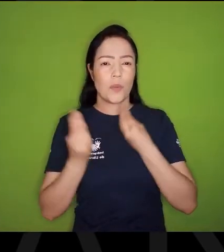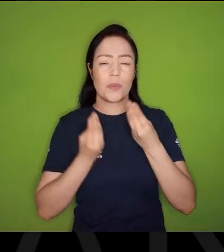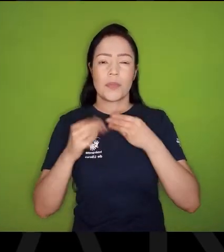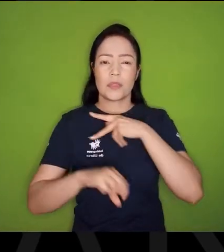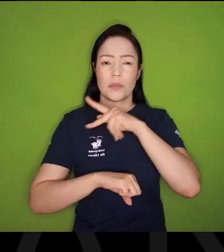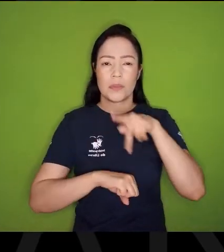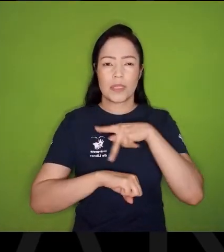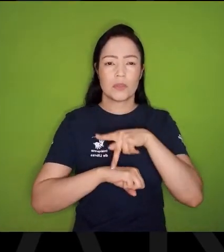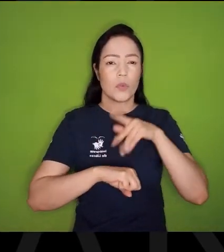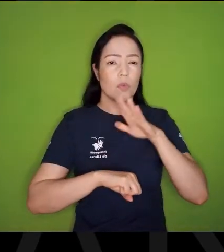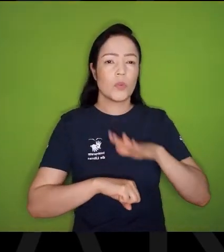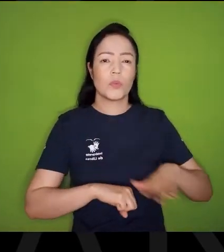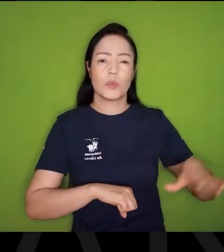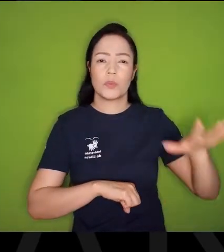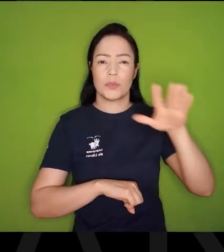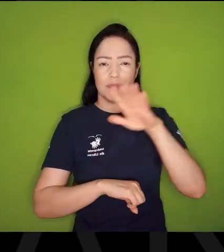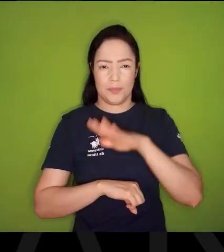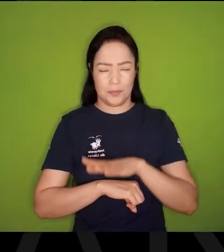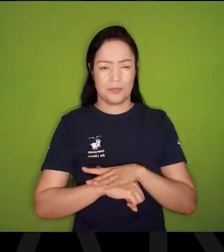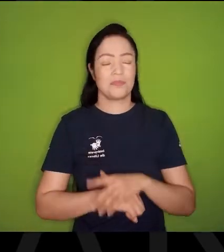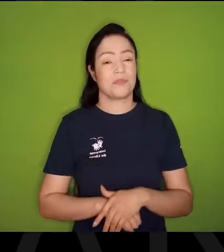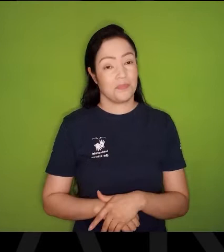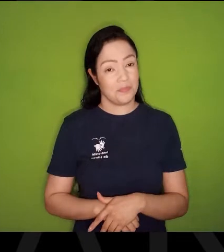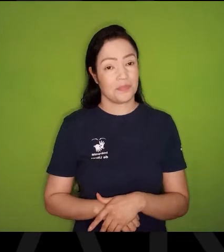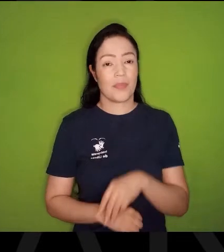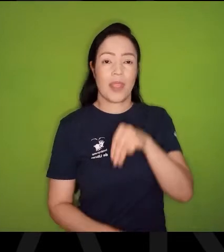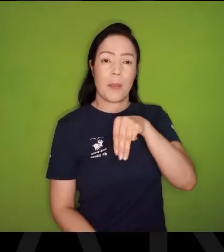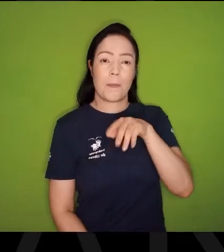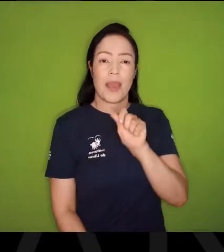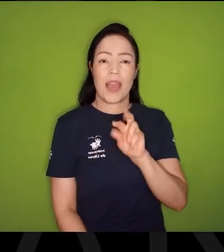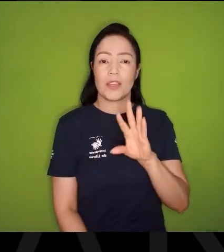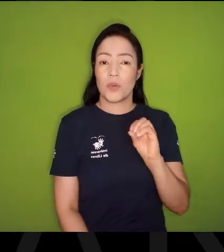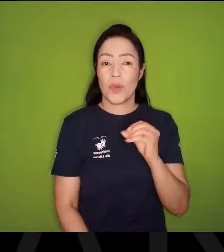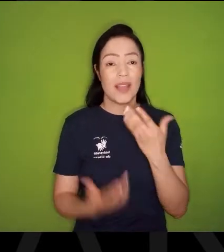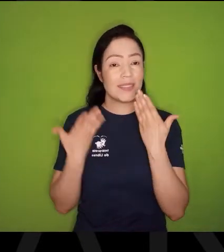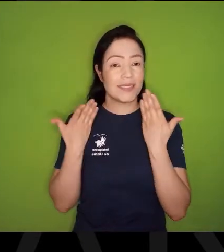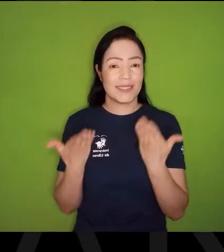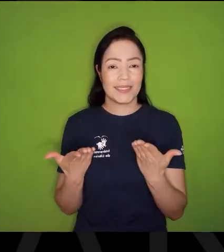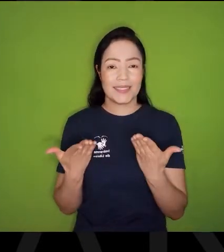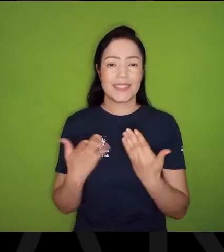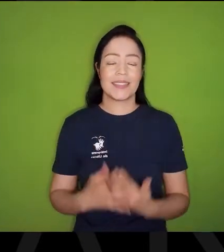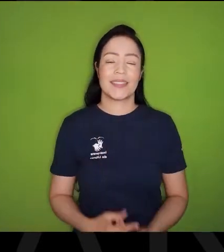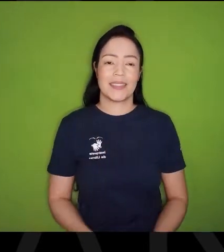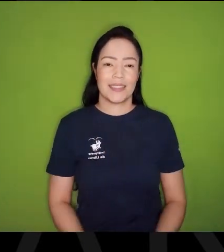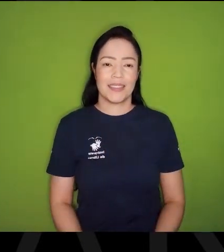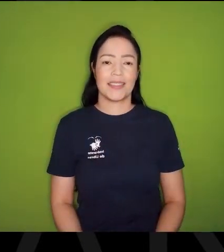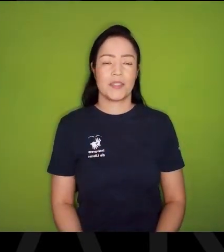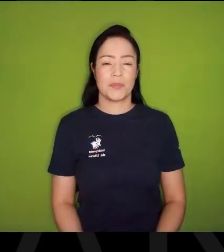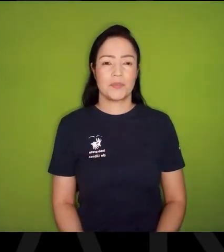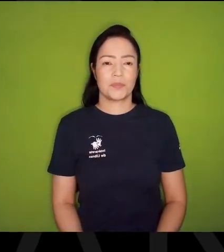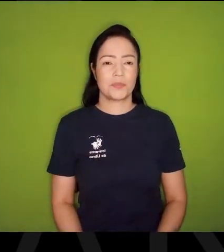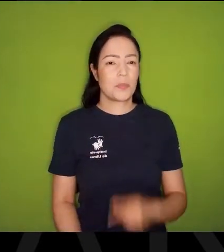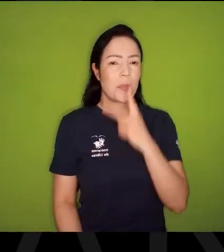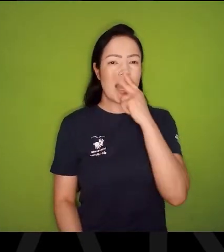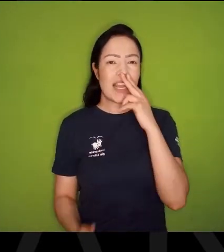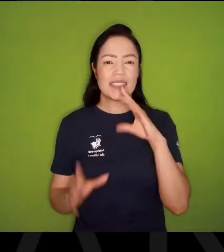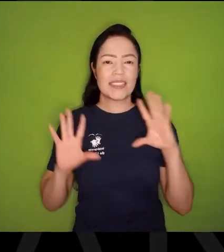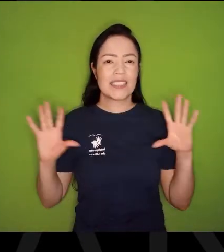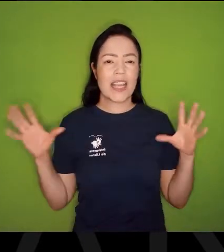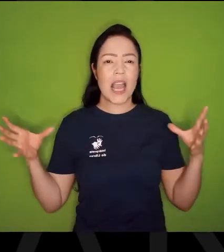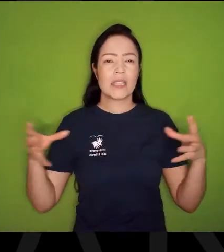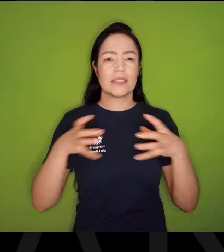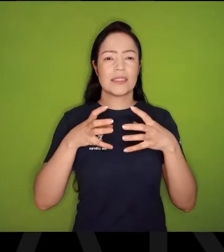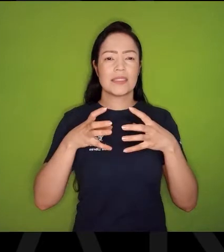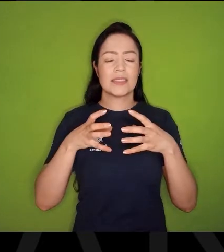país imenso, E o Mário de Andrade era essa figura, Era essa figura que abraçava os outros